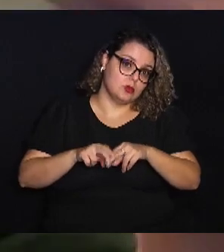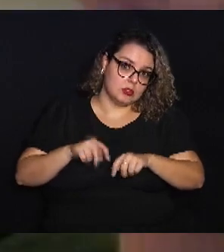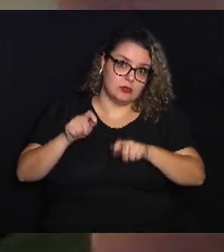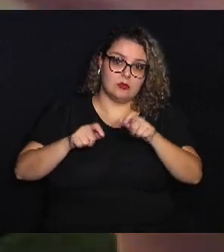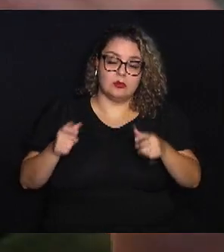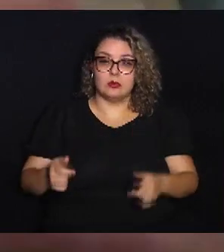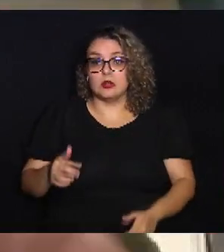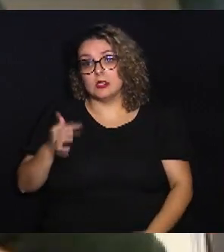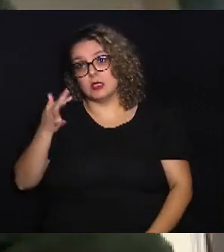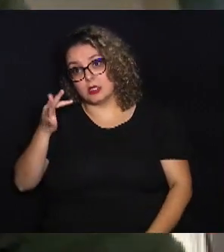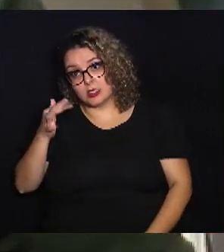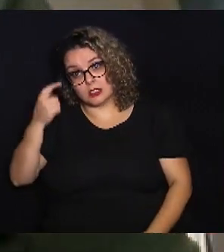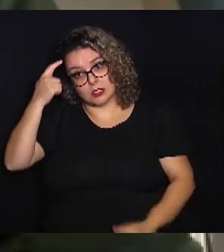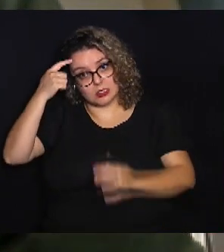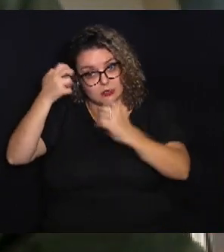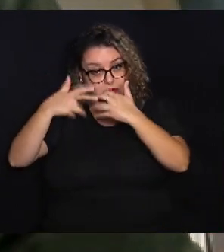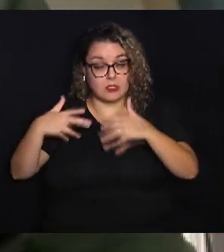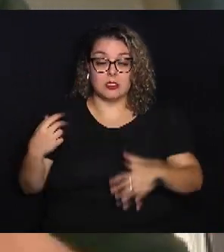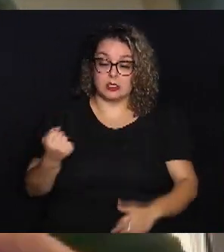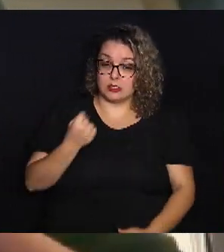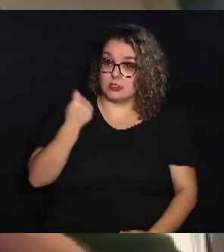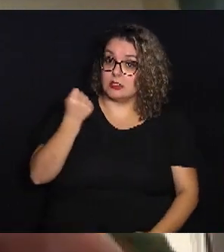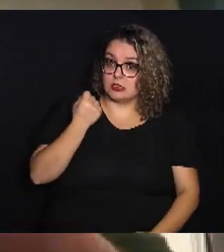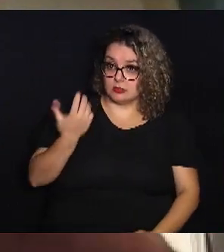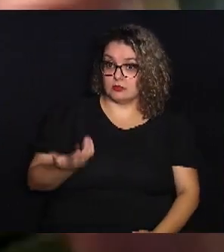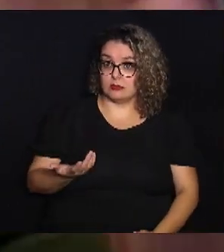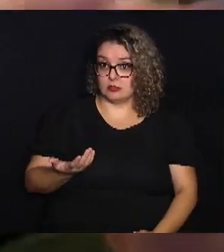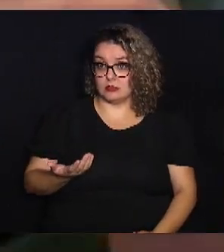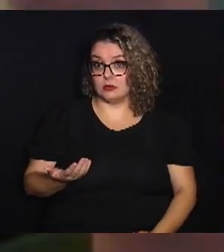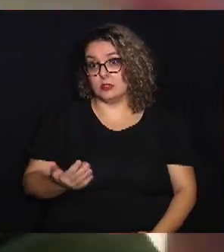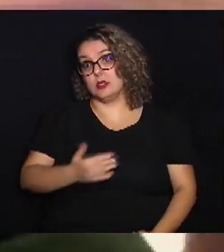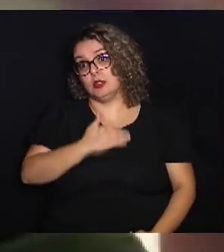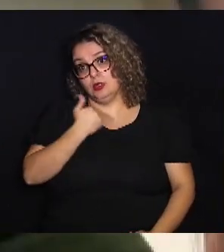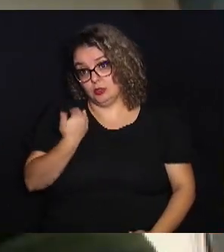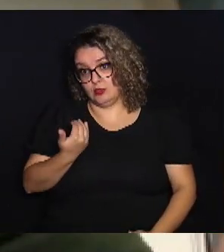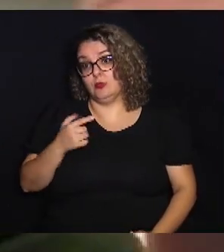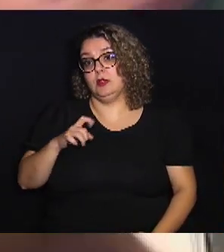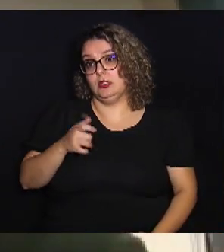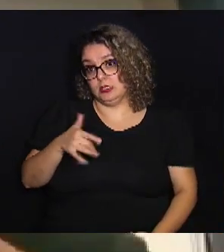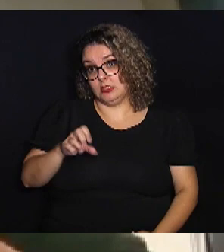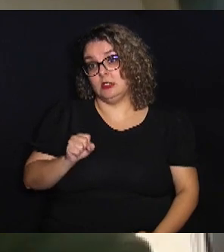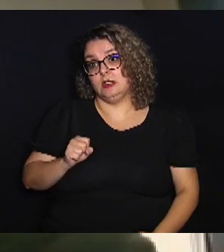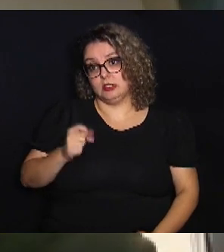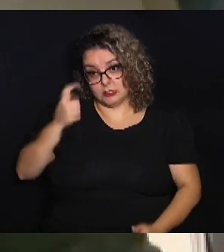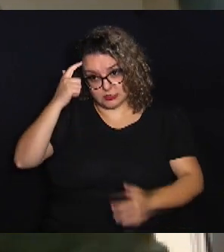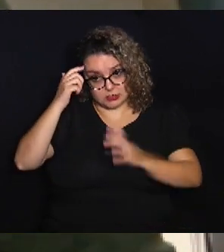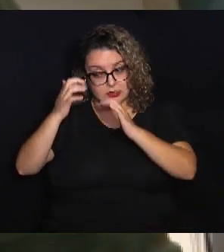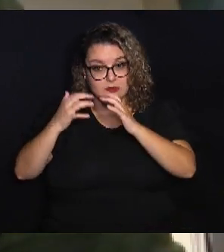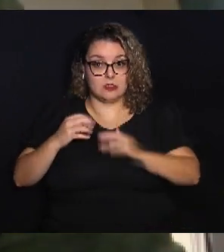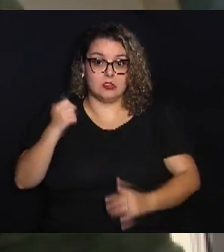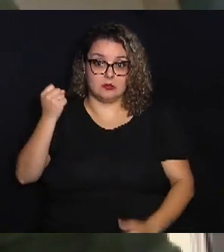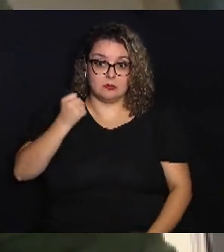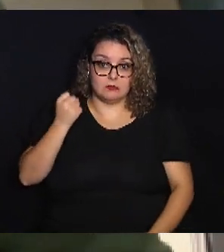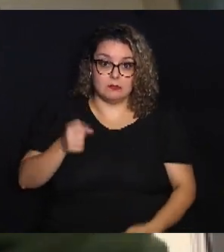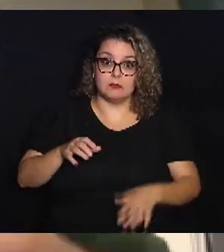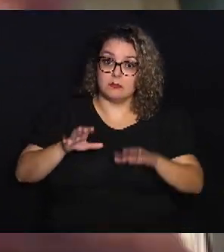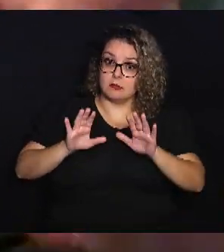pessoas têm lesões neurológicas graves e acabam morrendo com as lesões neurológicas graves.